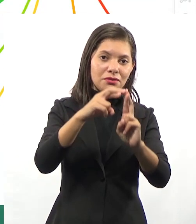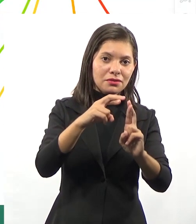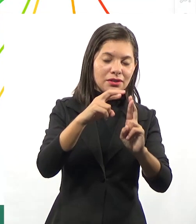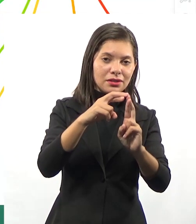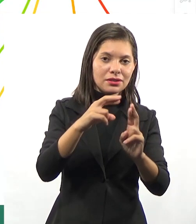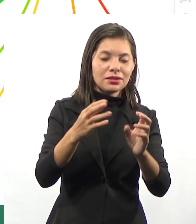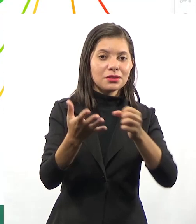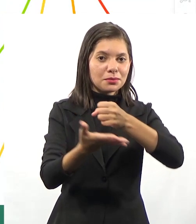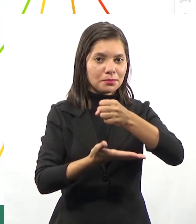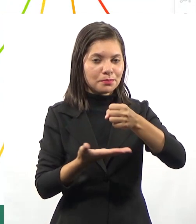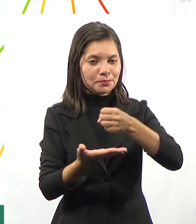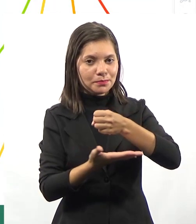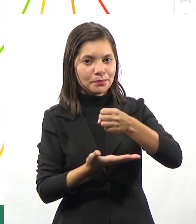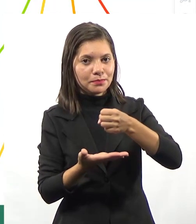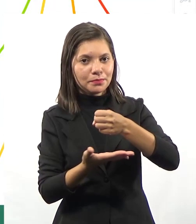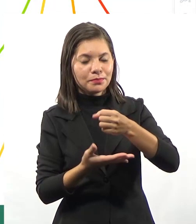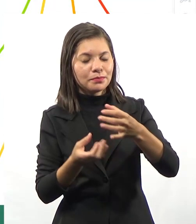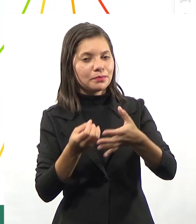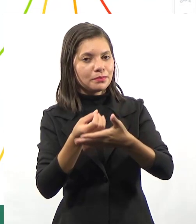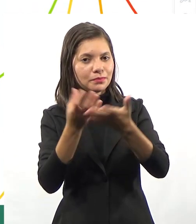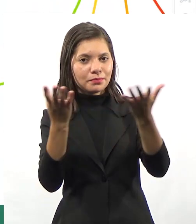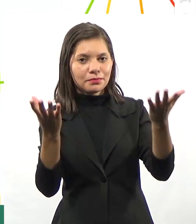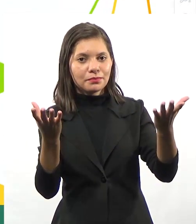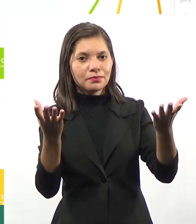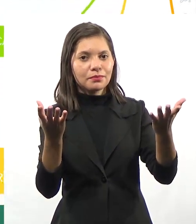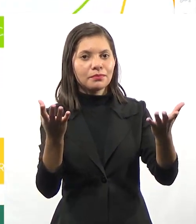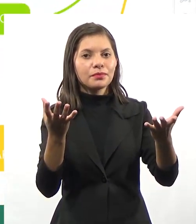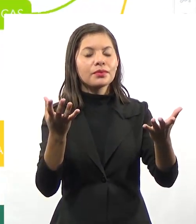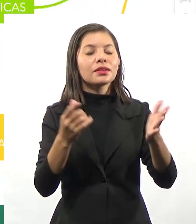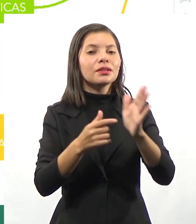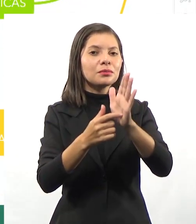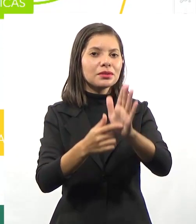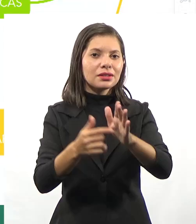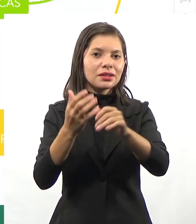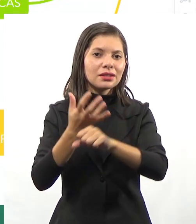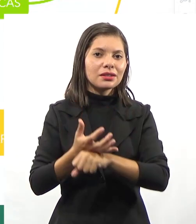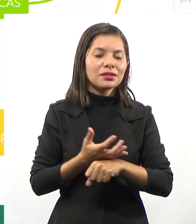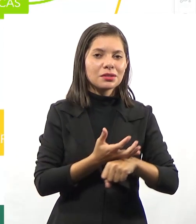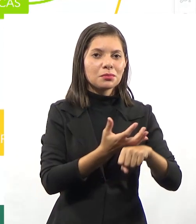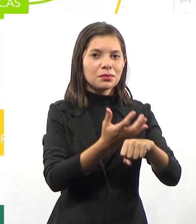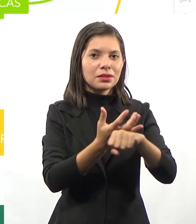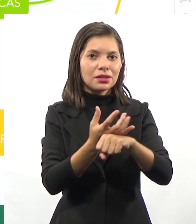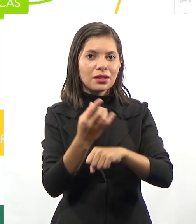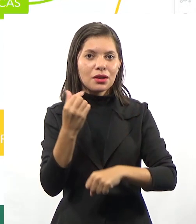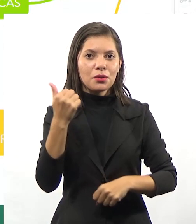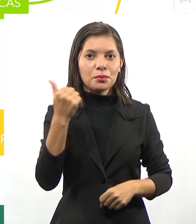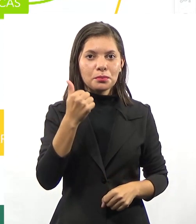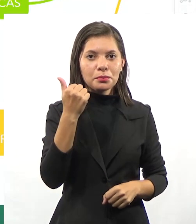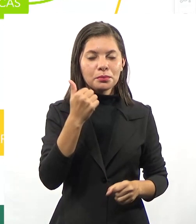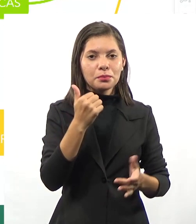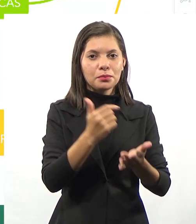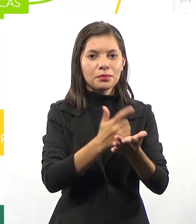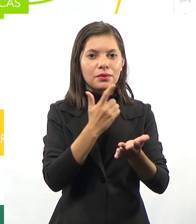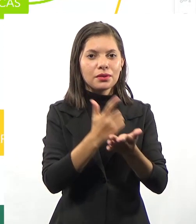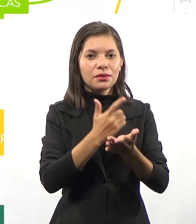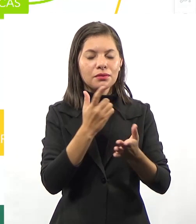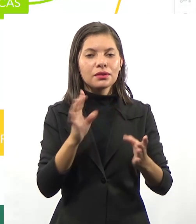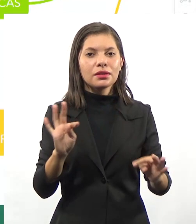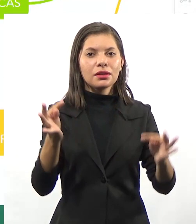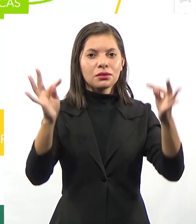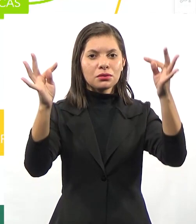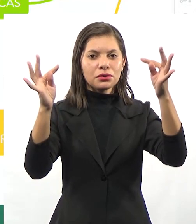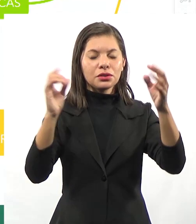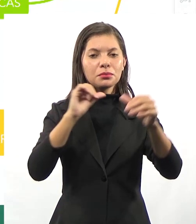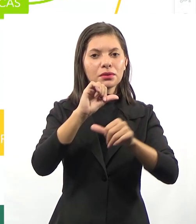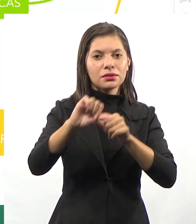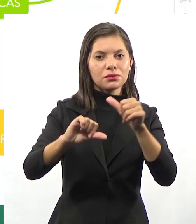Ficam as referências básicas já apresentadas lá na disciplina, e eu cito o primeiro livro, Tecnologias